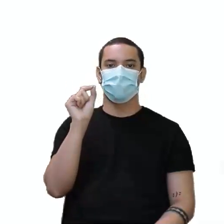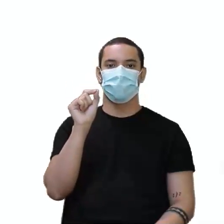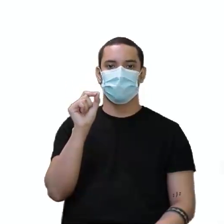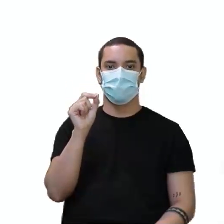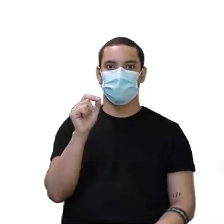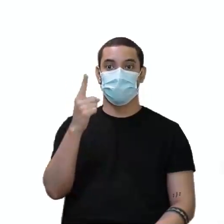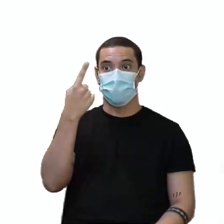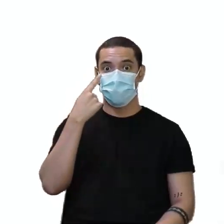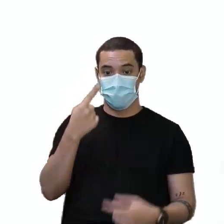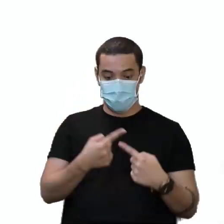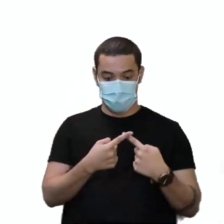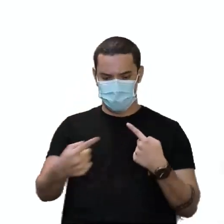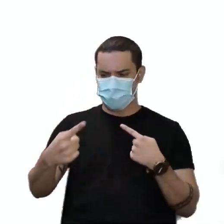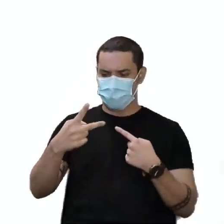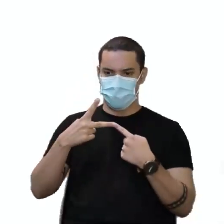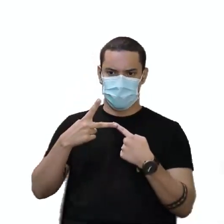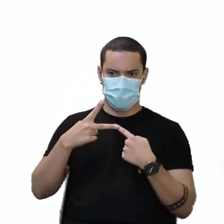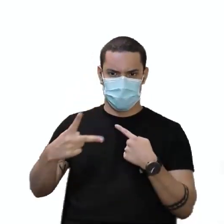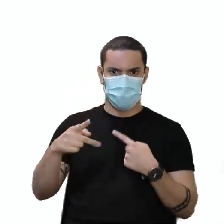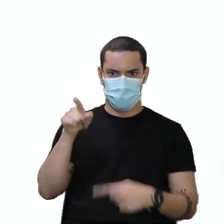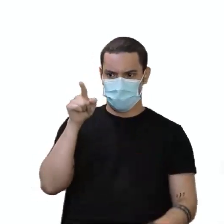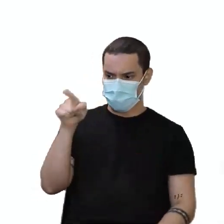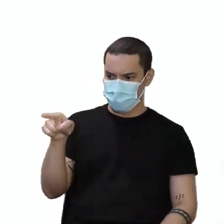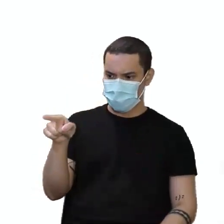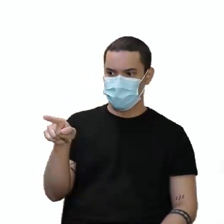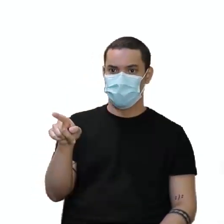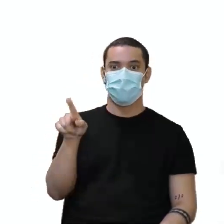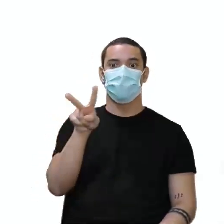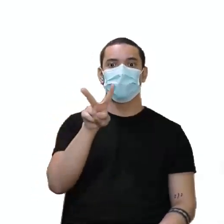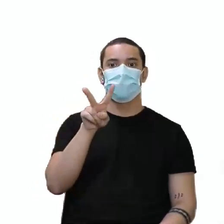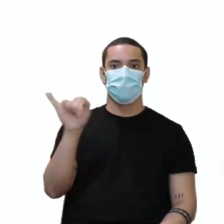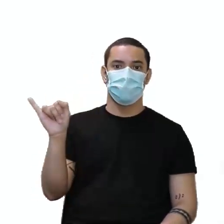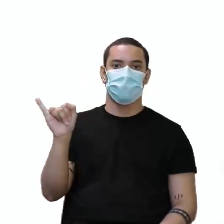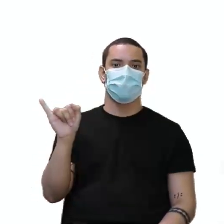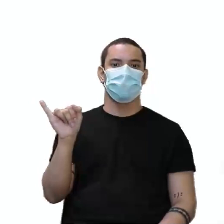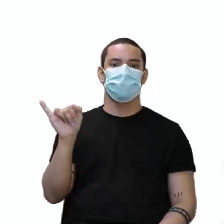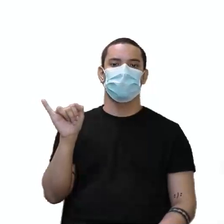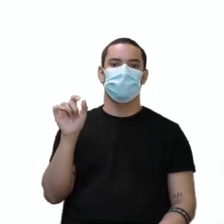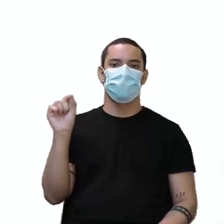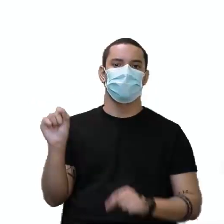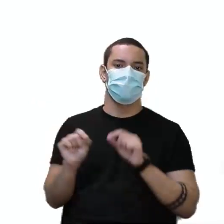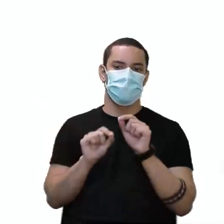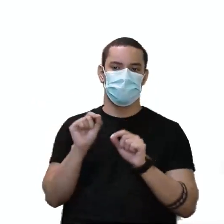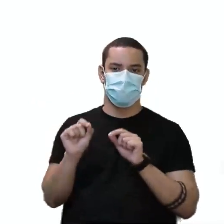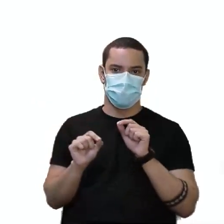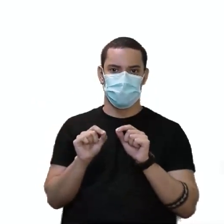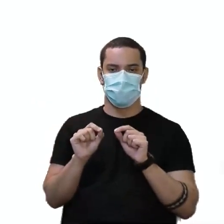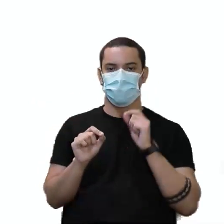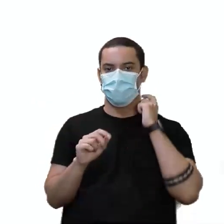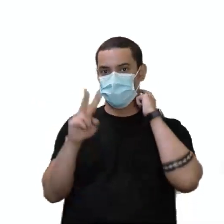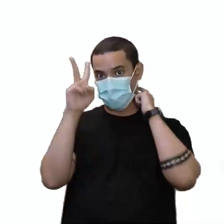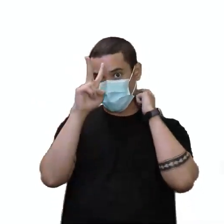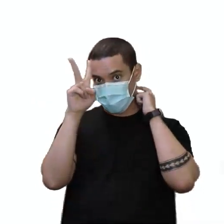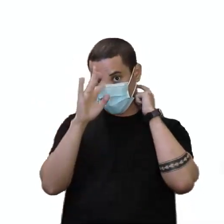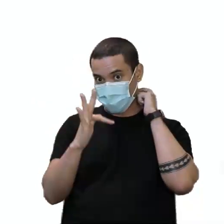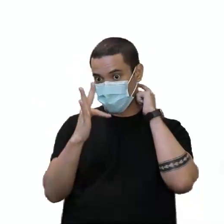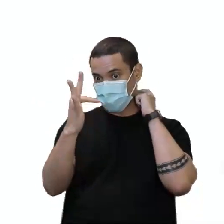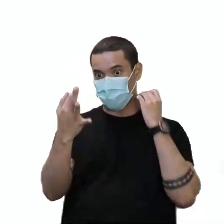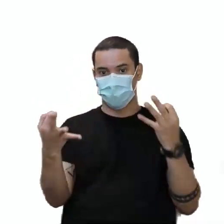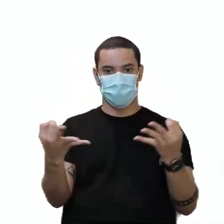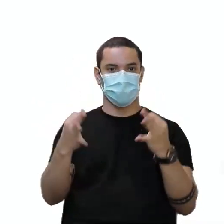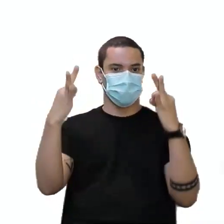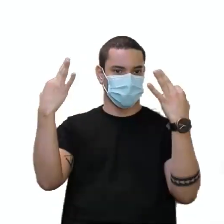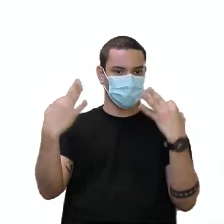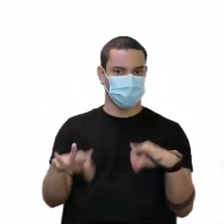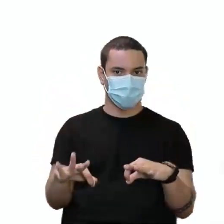próximas duas semanas, você vai ser, ou seja, going to, aquele futuro mais planejado, mais